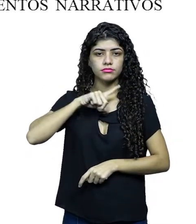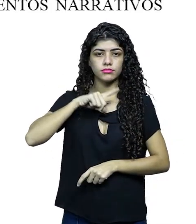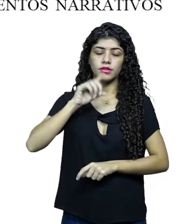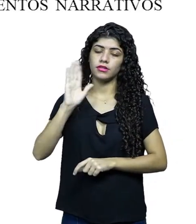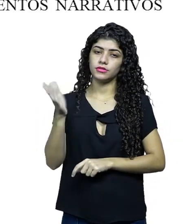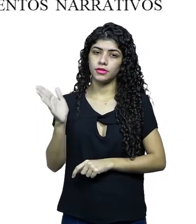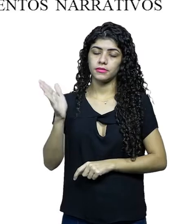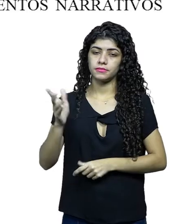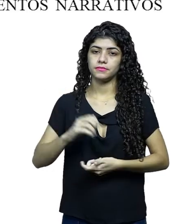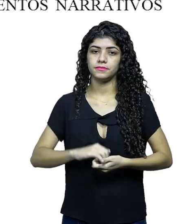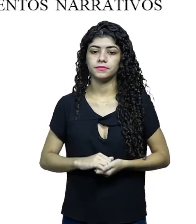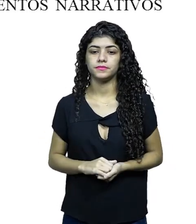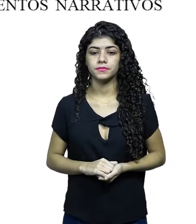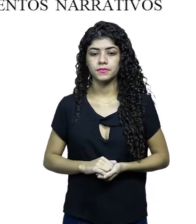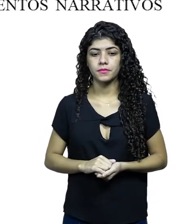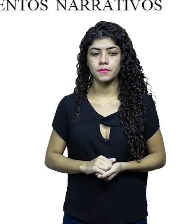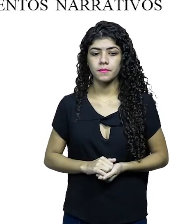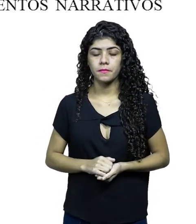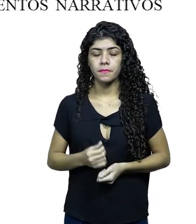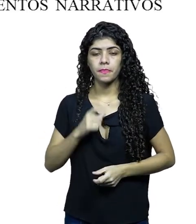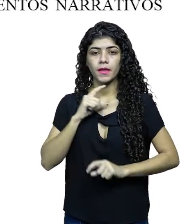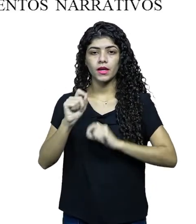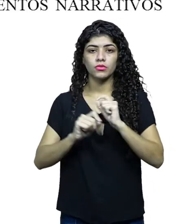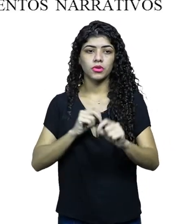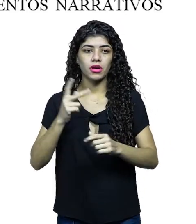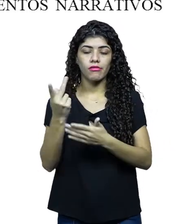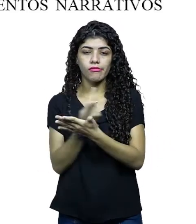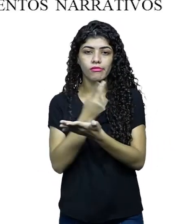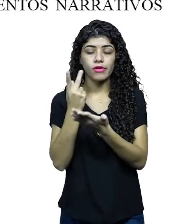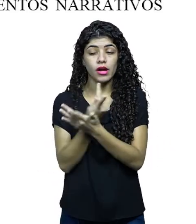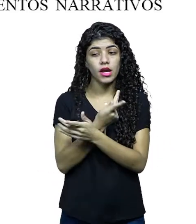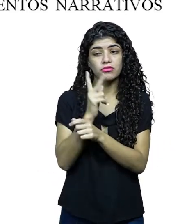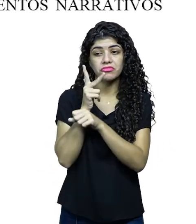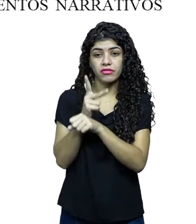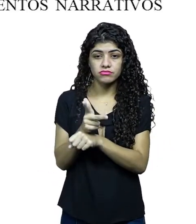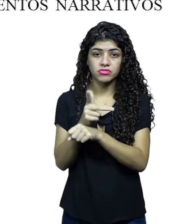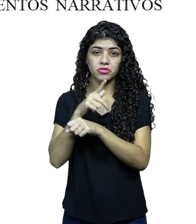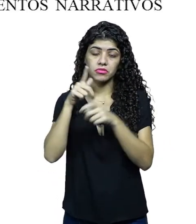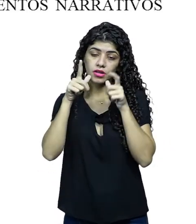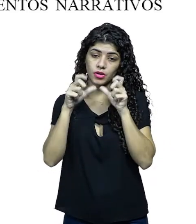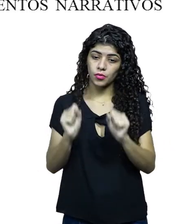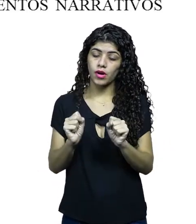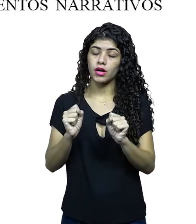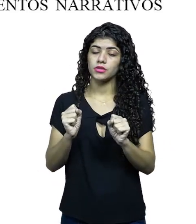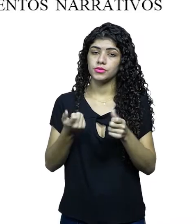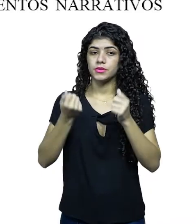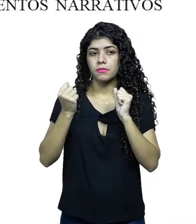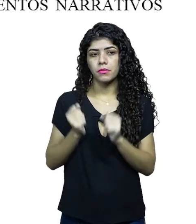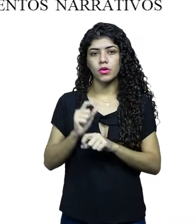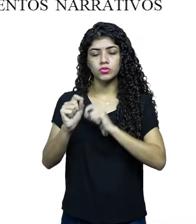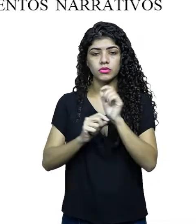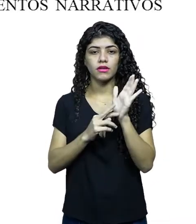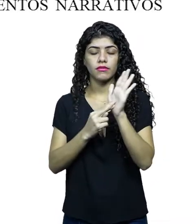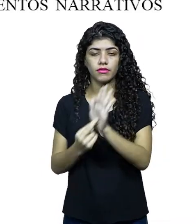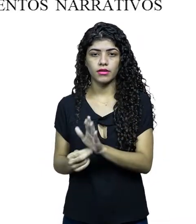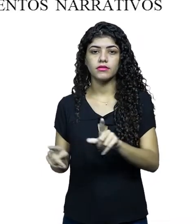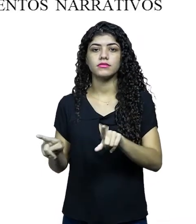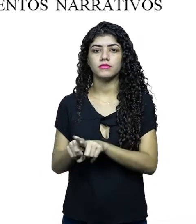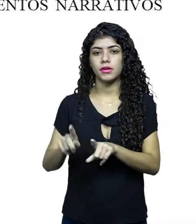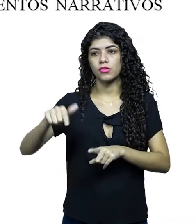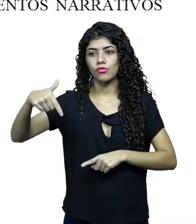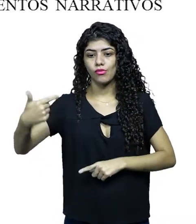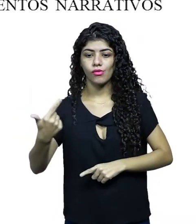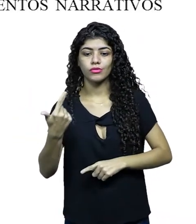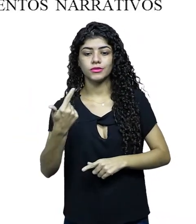utilizados, você já vai trazer aqui, tá? Há alguma inovação na linguagem? Você traz aqui. Você pode